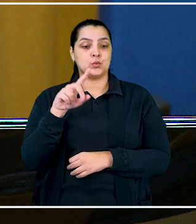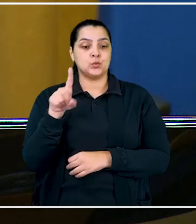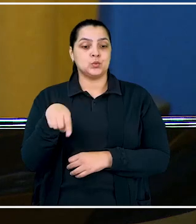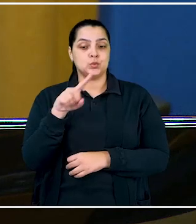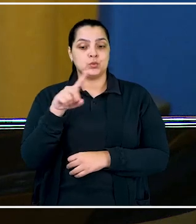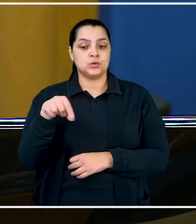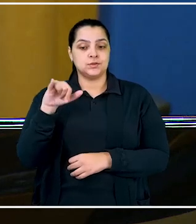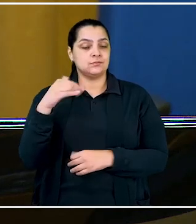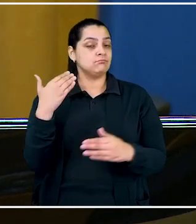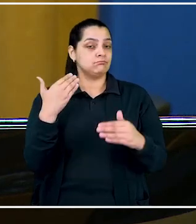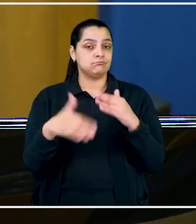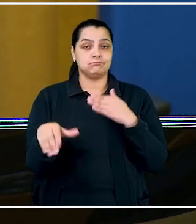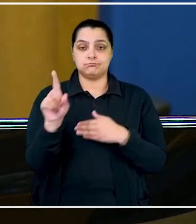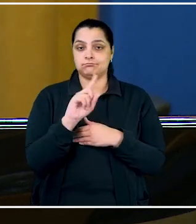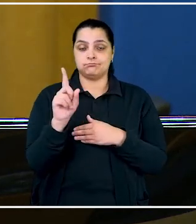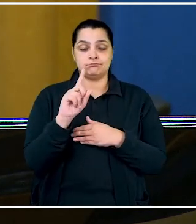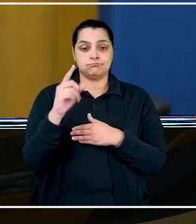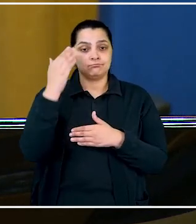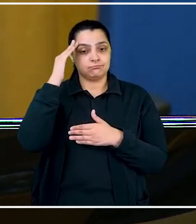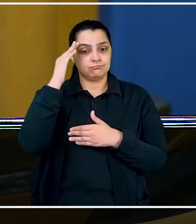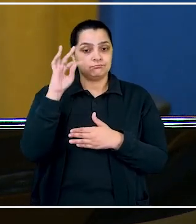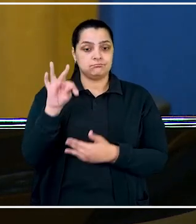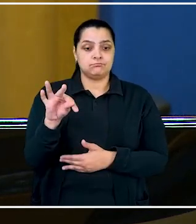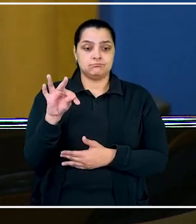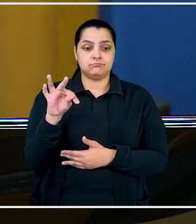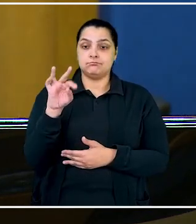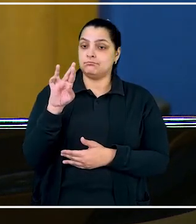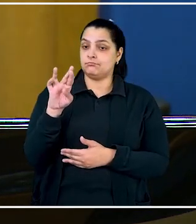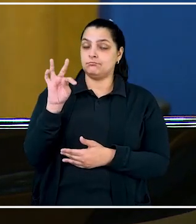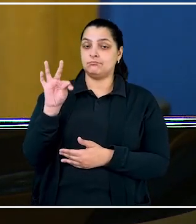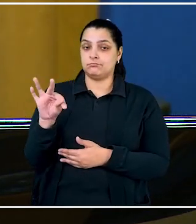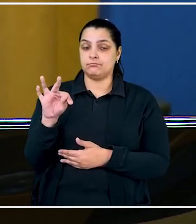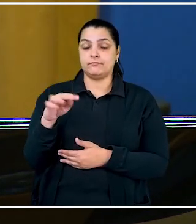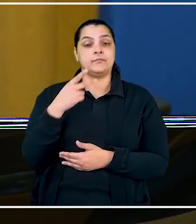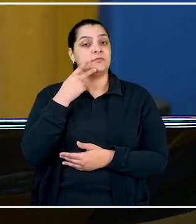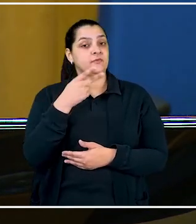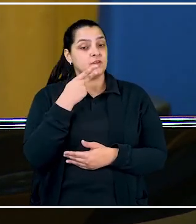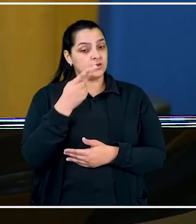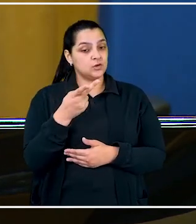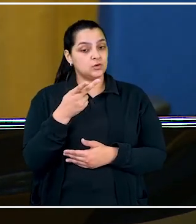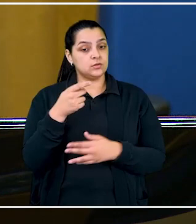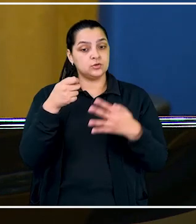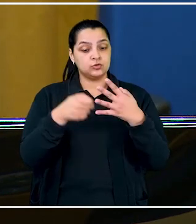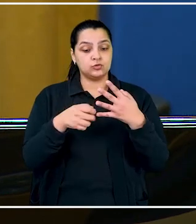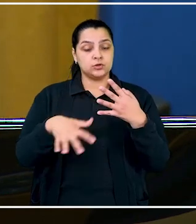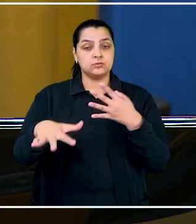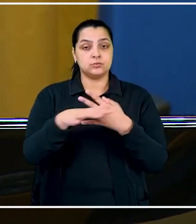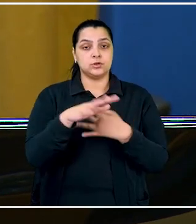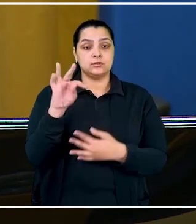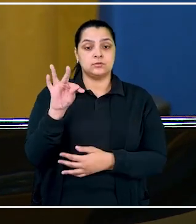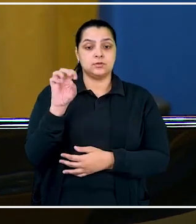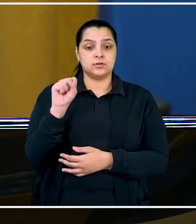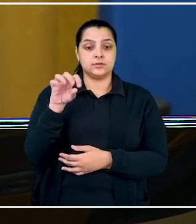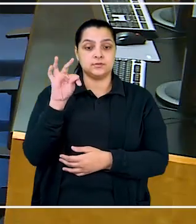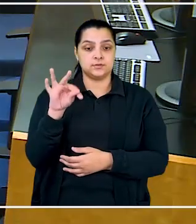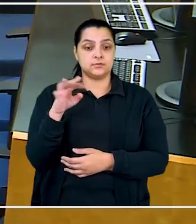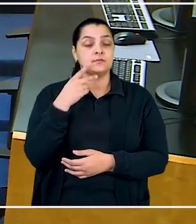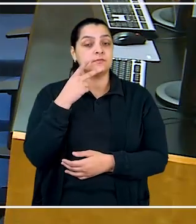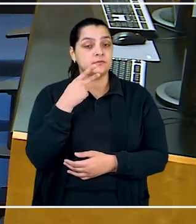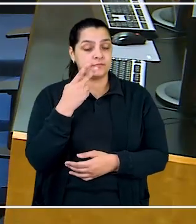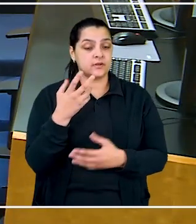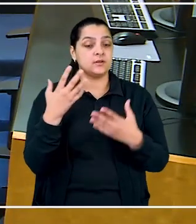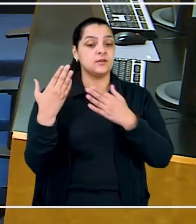Perduzzi. Ao divergir do entendimento do Tribunal Regional do Trabalho, ela explicou que a jurisprudência do TST